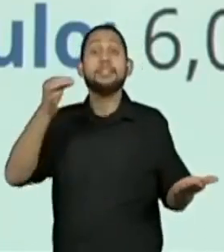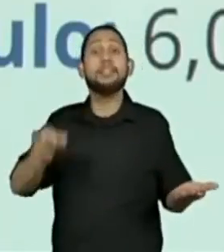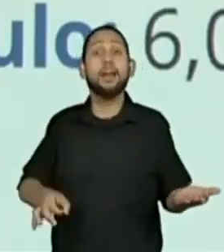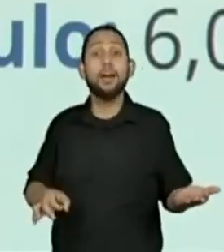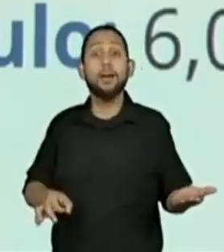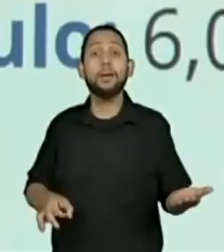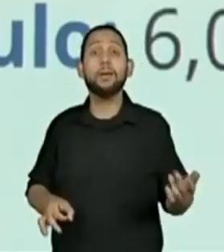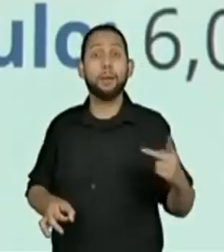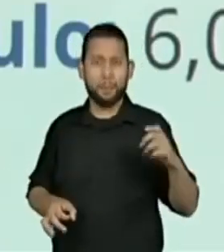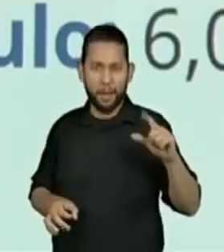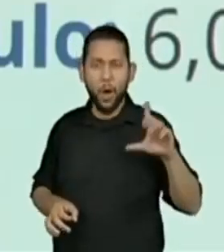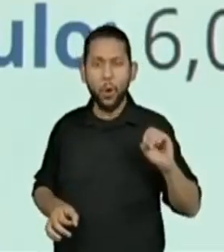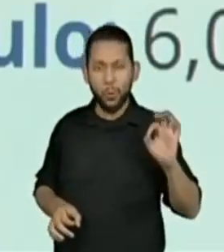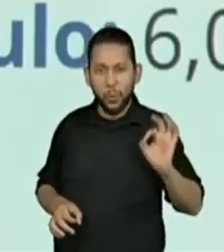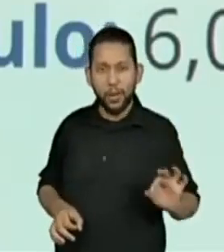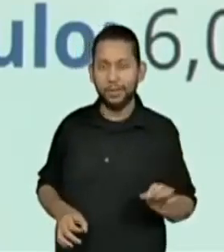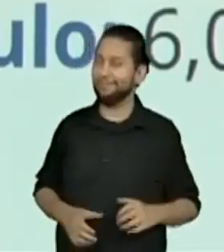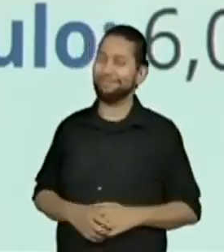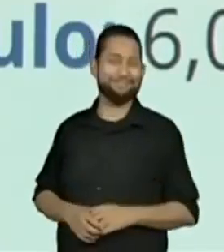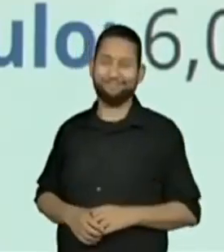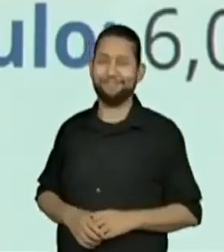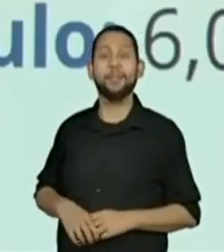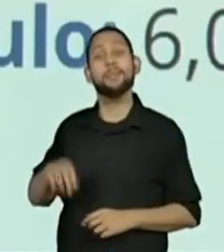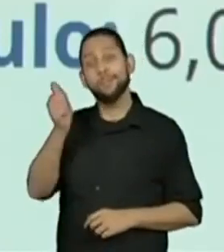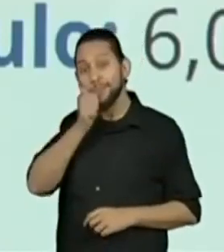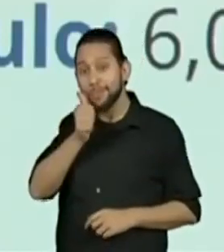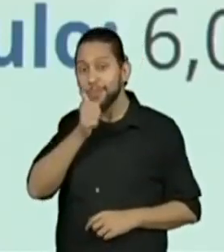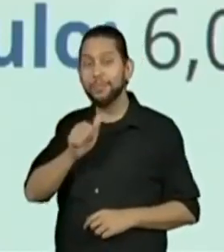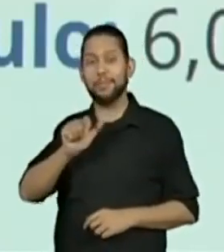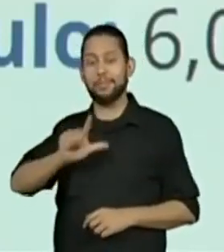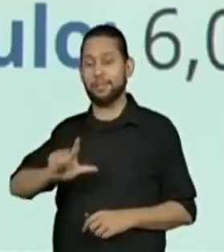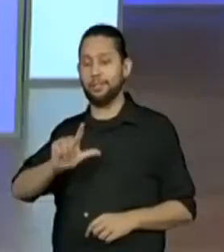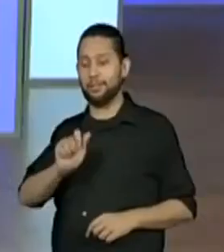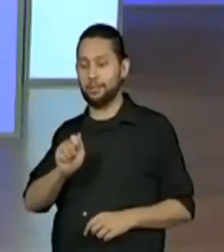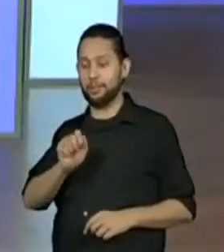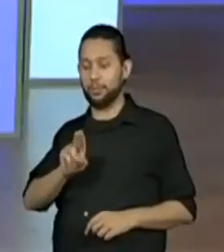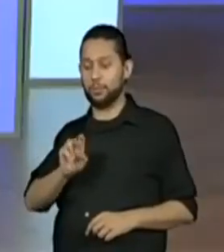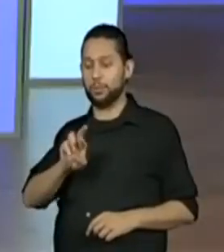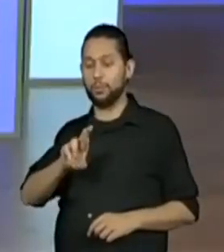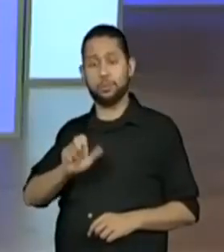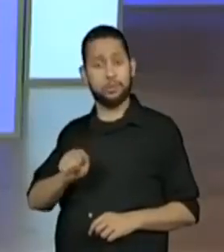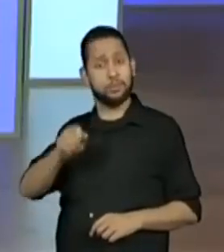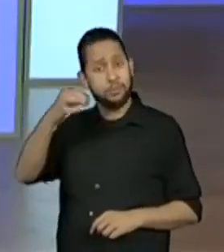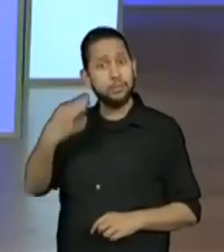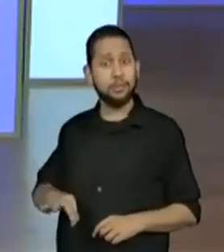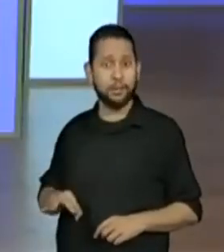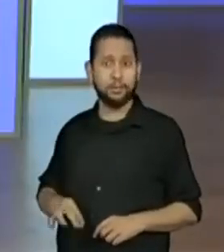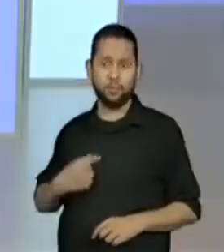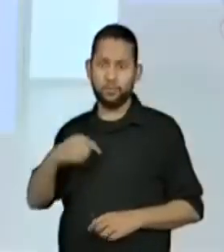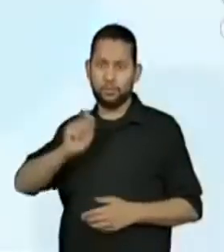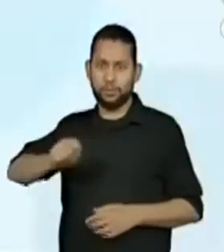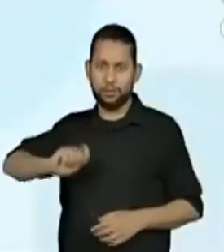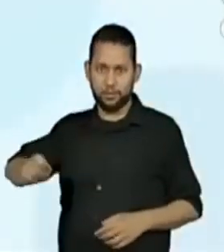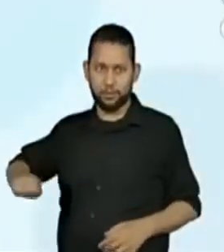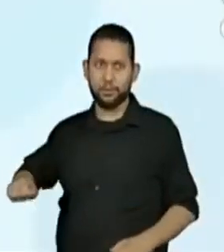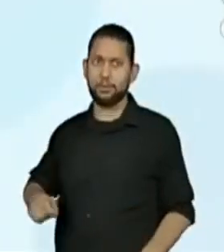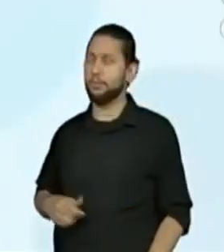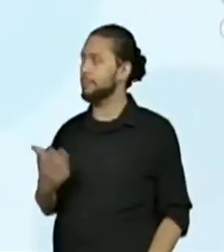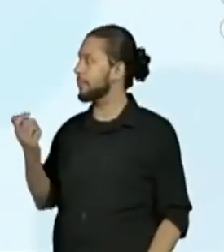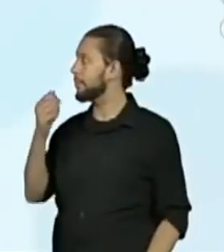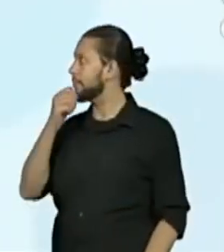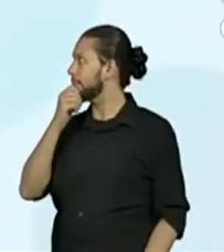O Paulo... Perdão. A Laura, como vocês apontaram. A Laura está certa. Então, vou registrar. A Laura...